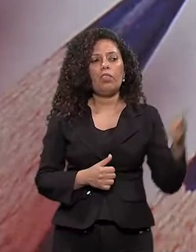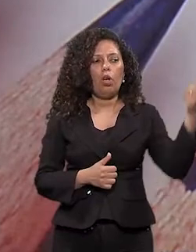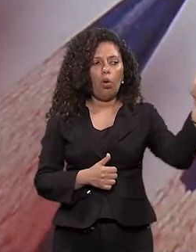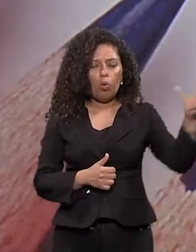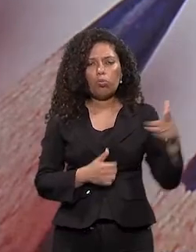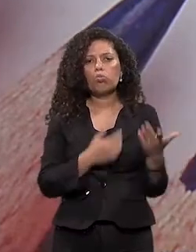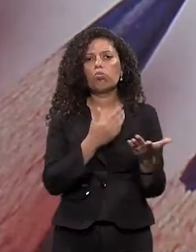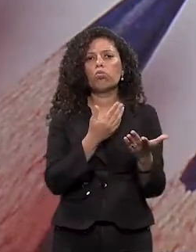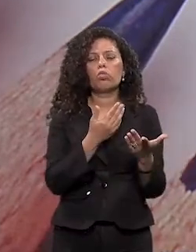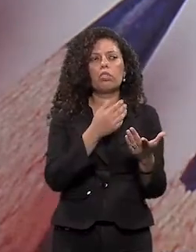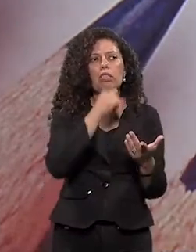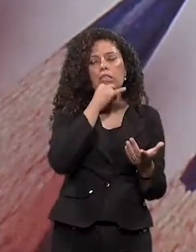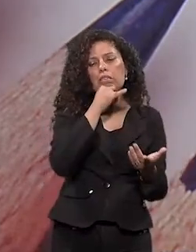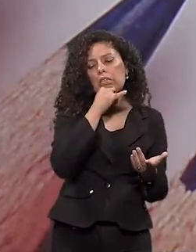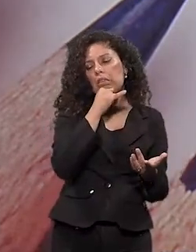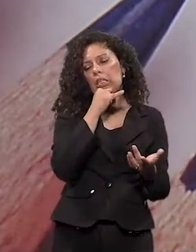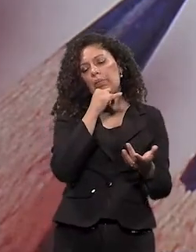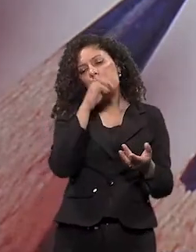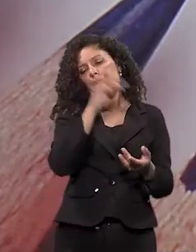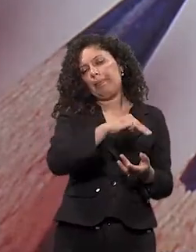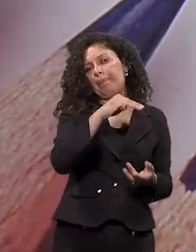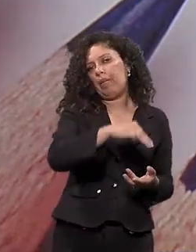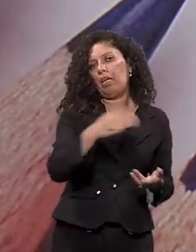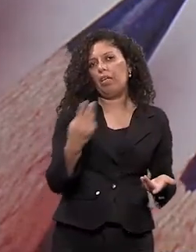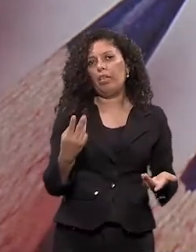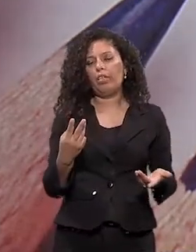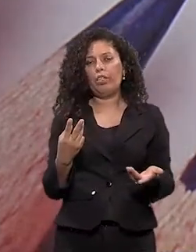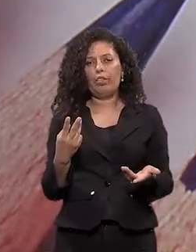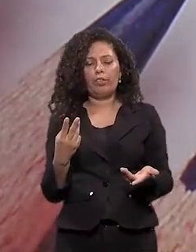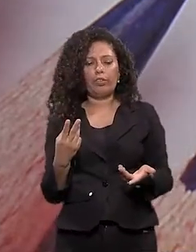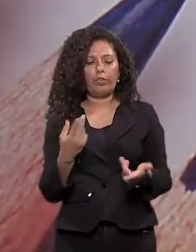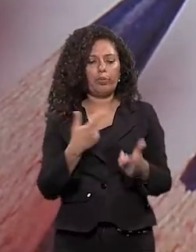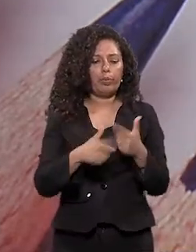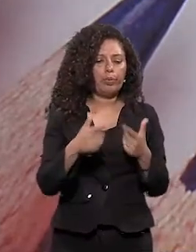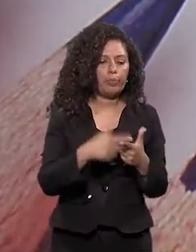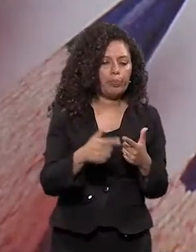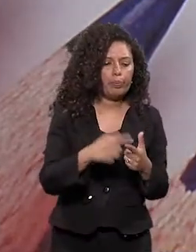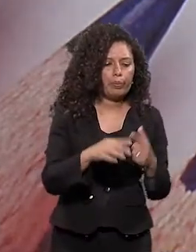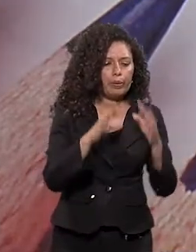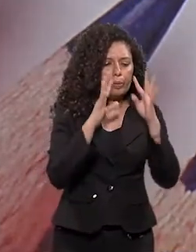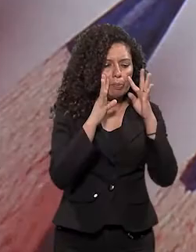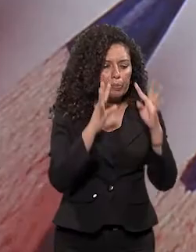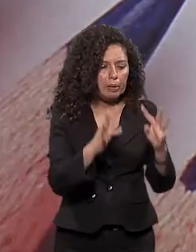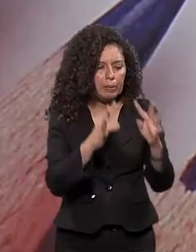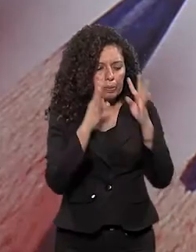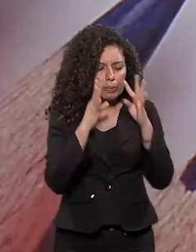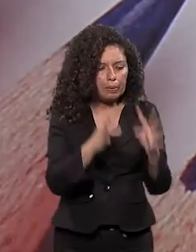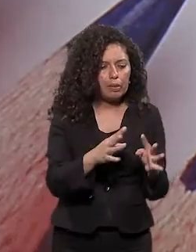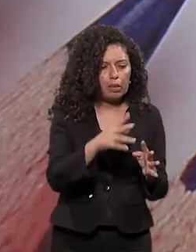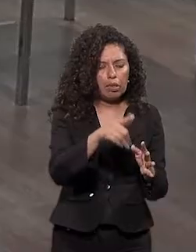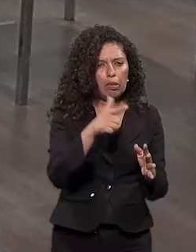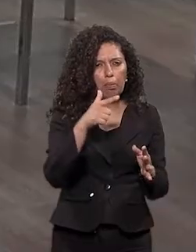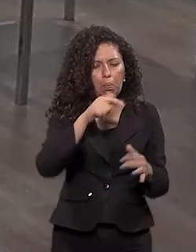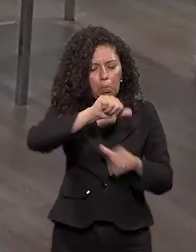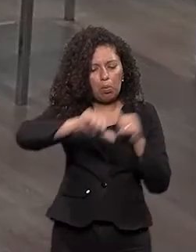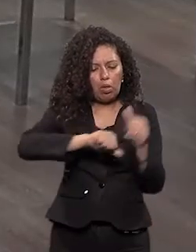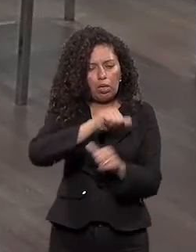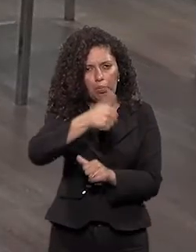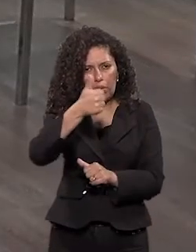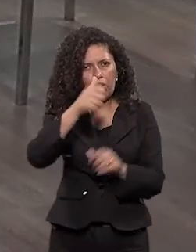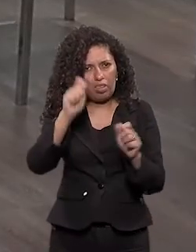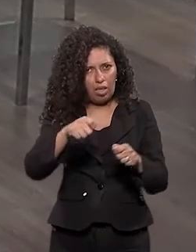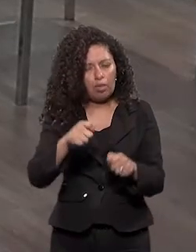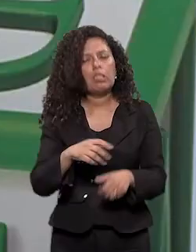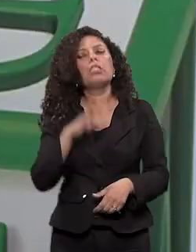disciplinas, né Quer dizer, o cara de repente Tinha um problema em matemática Tinha um problema em compreensão de texto A gente vê as questões de